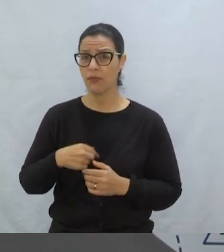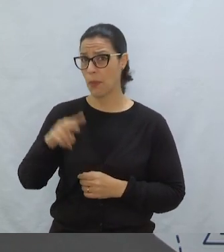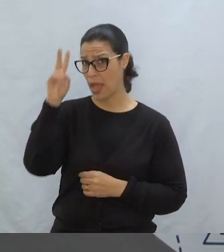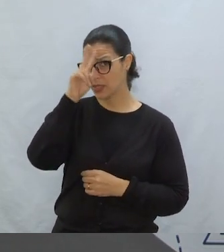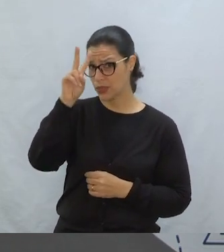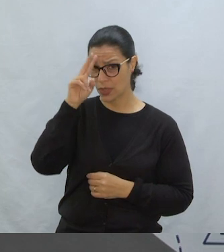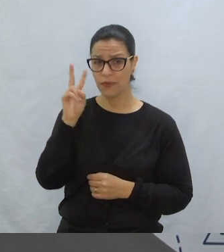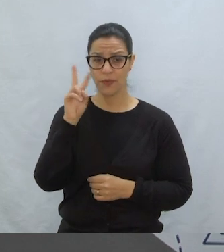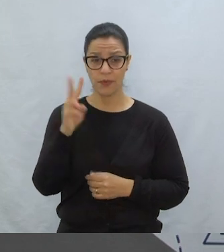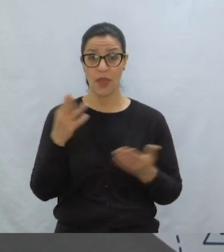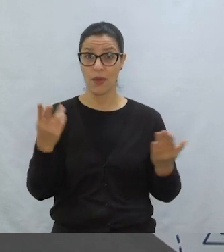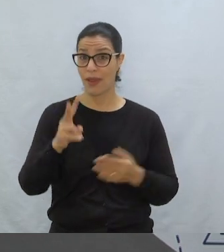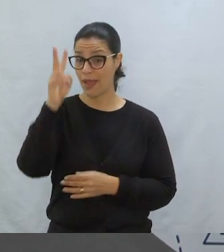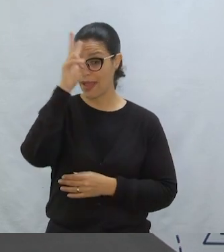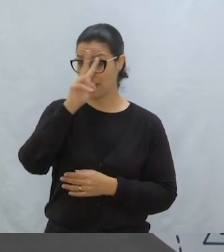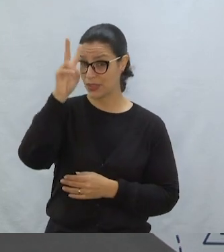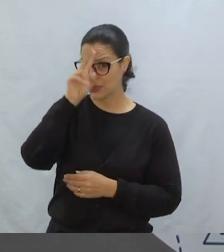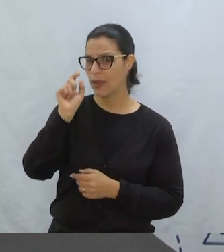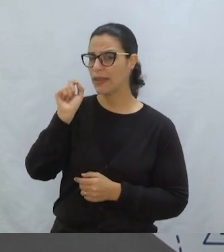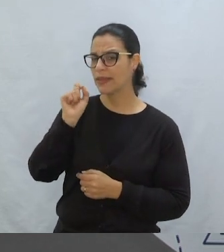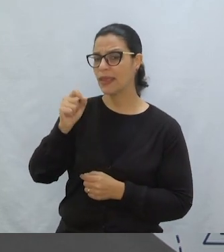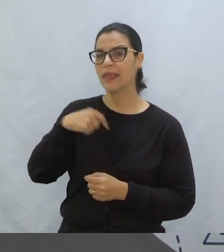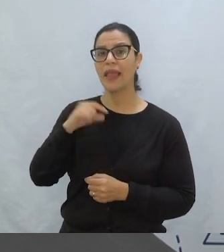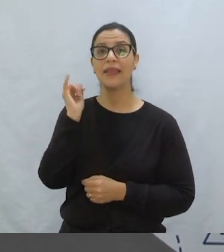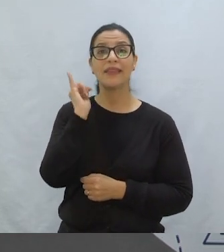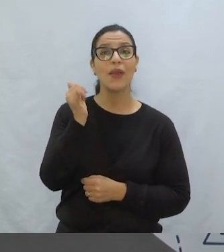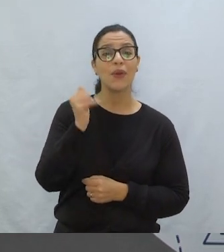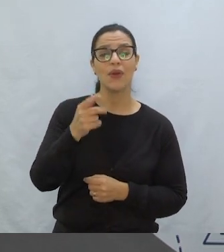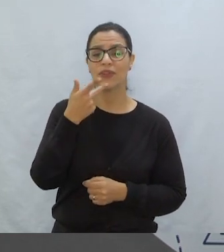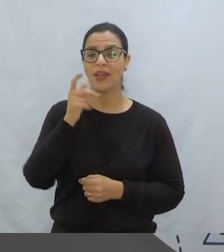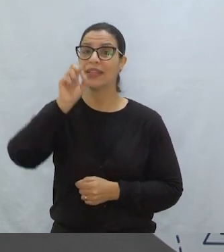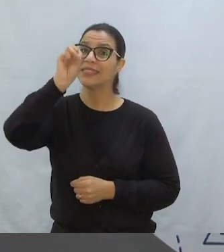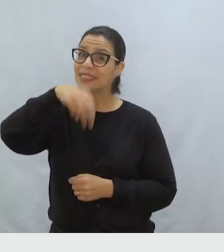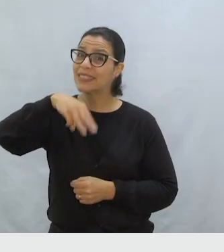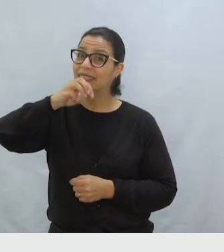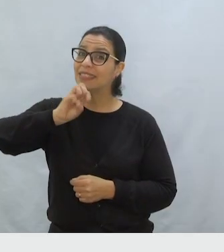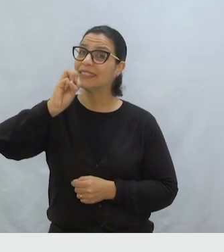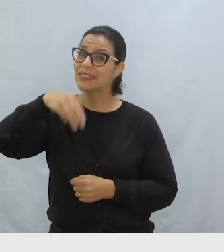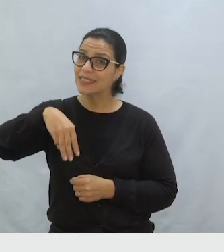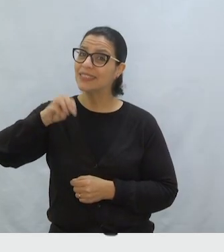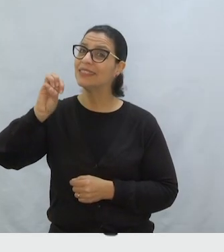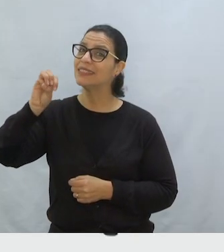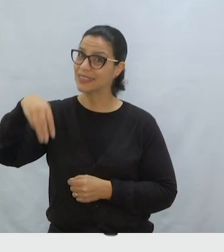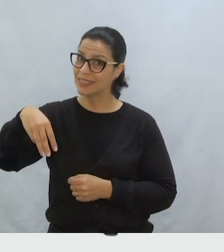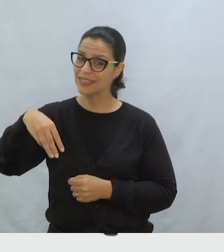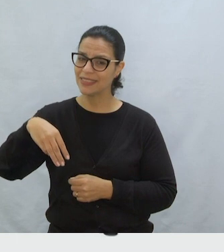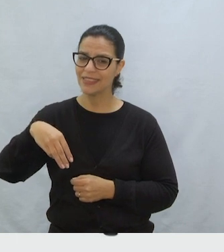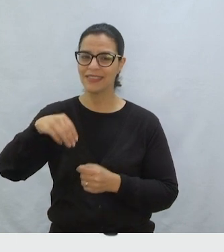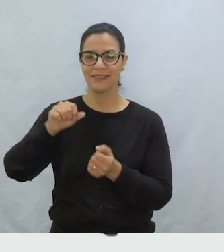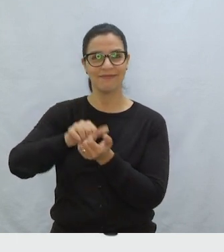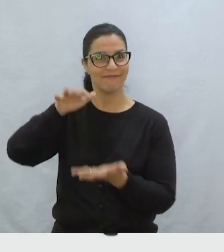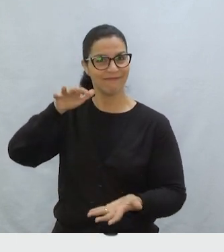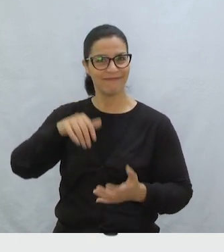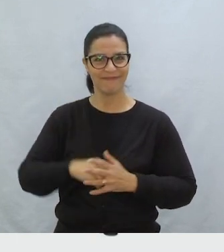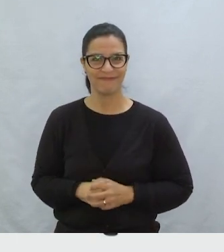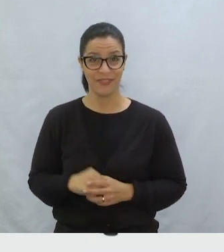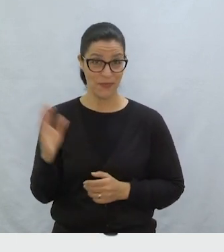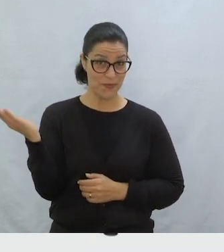Então vamos para a história, né? E a história Quem quer que eu conte Que diga sim Sim Sim